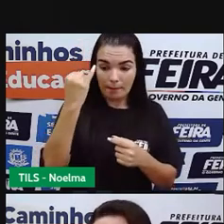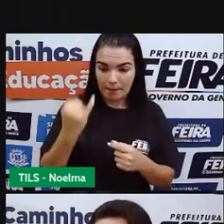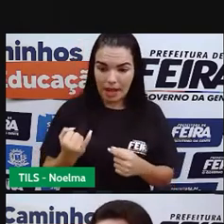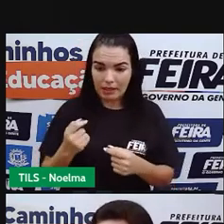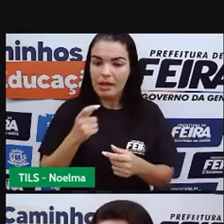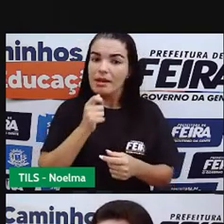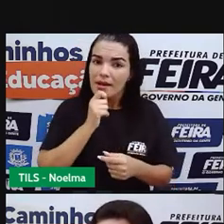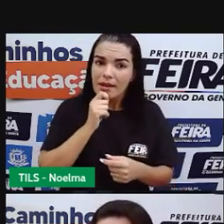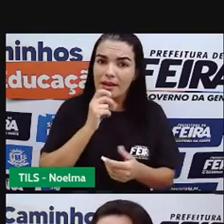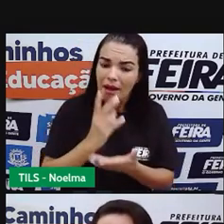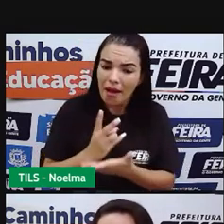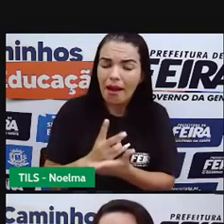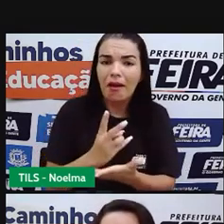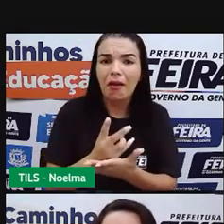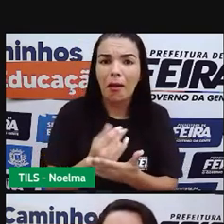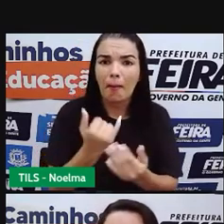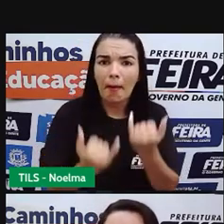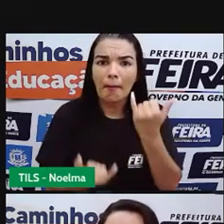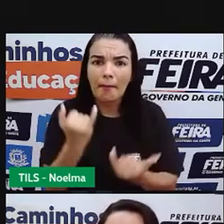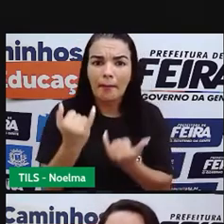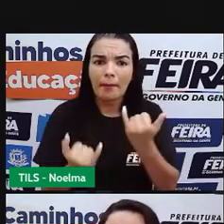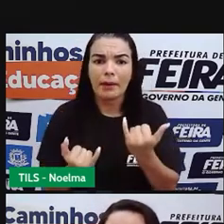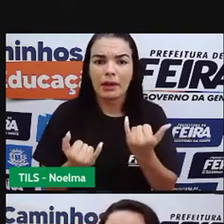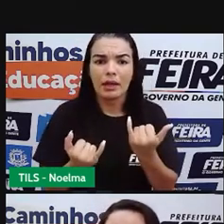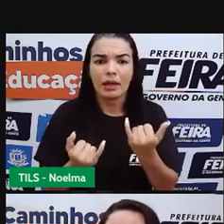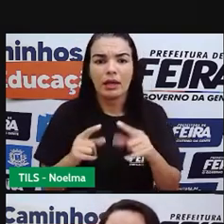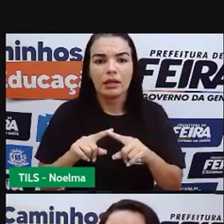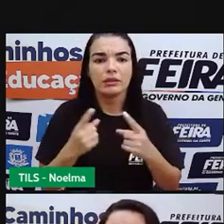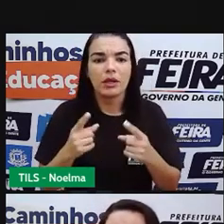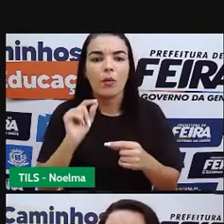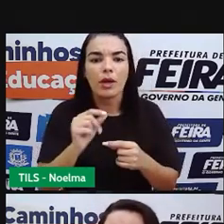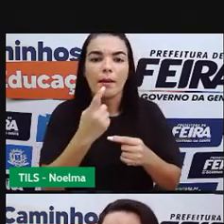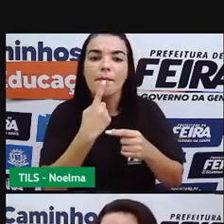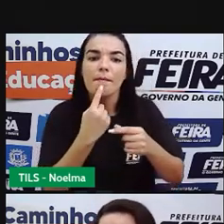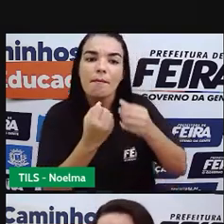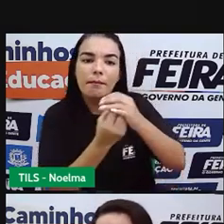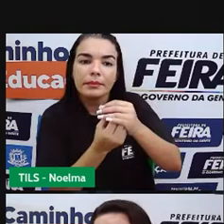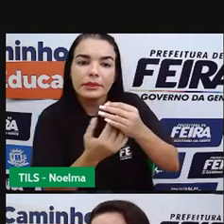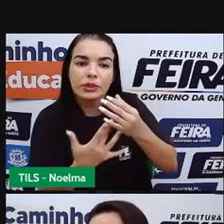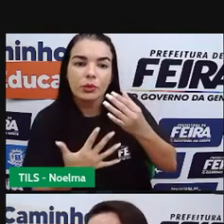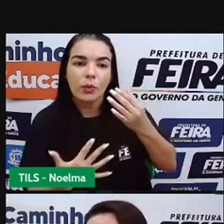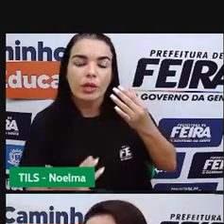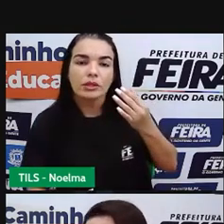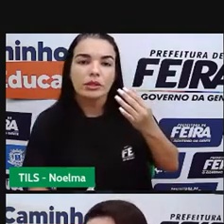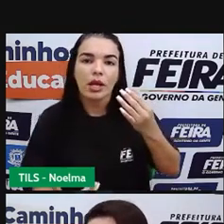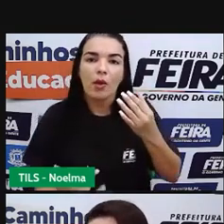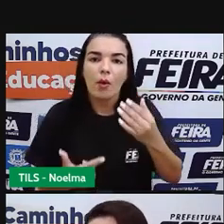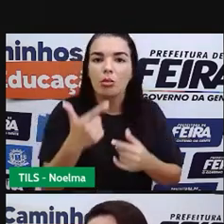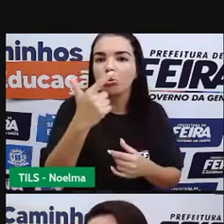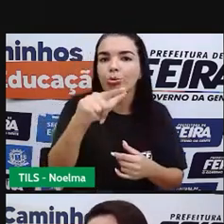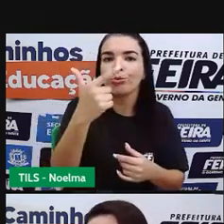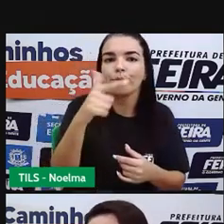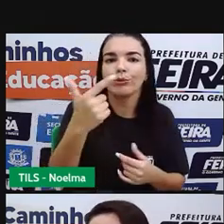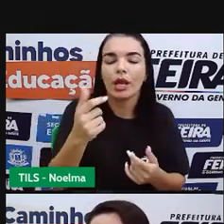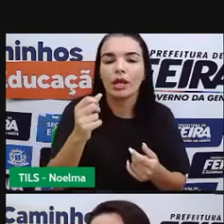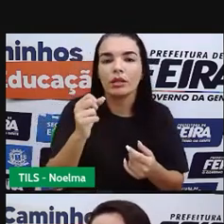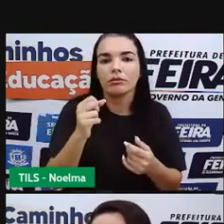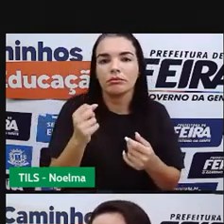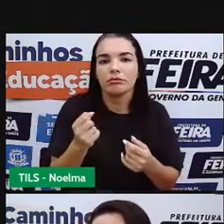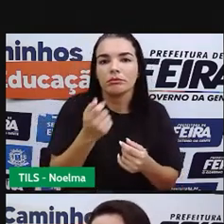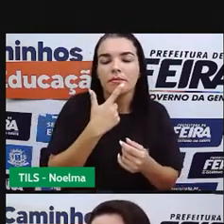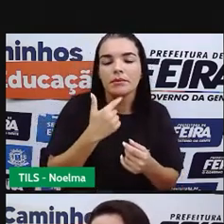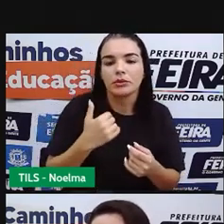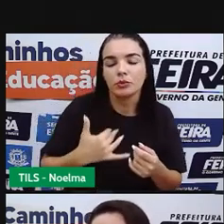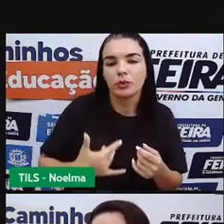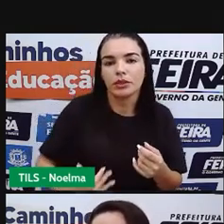quer perder peso. A menstruação dessas pessoas ocorre de forma irregular ou não existe, justamente por conta